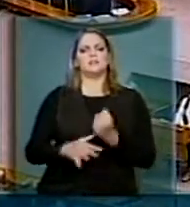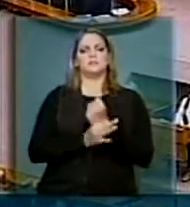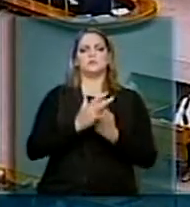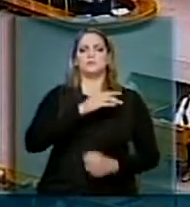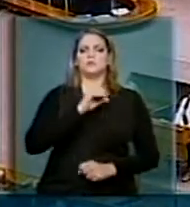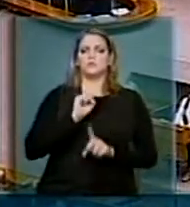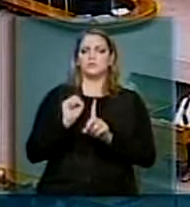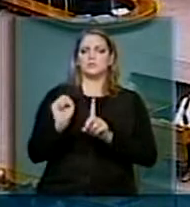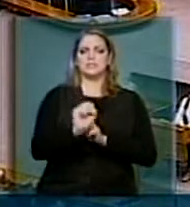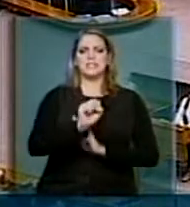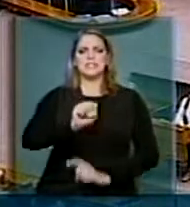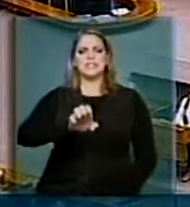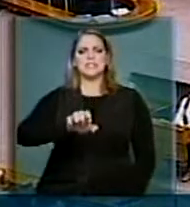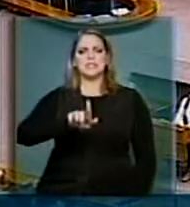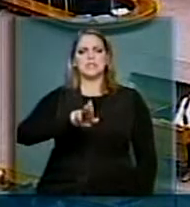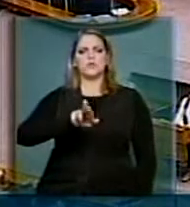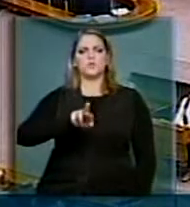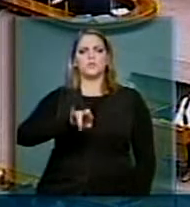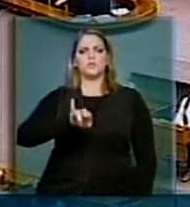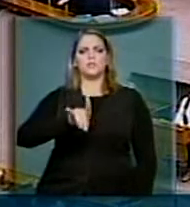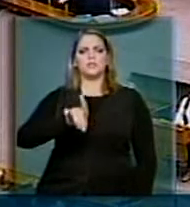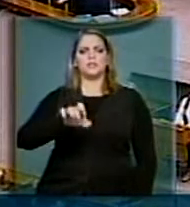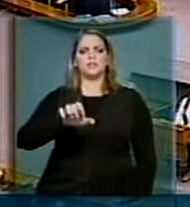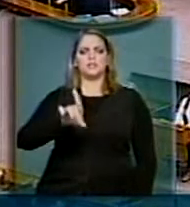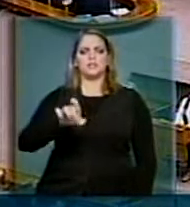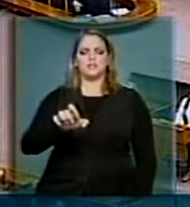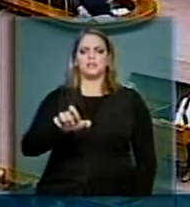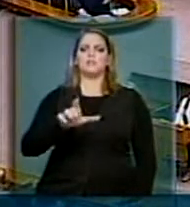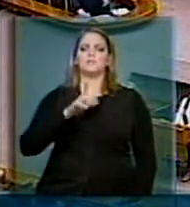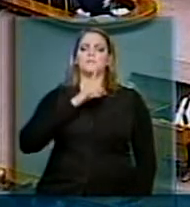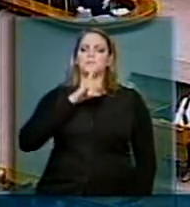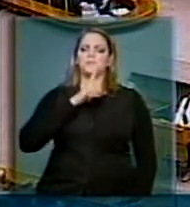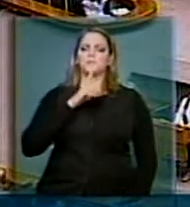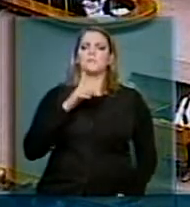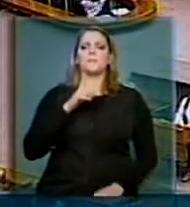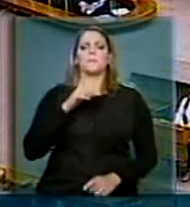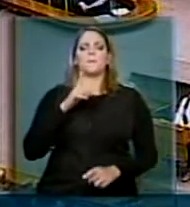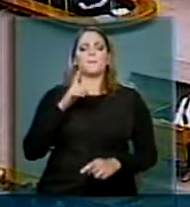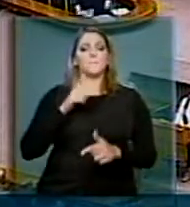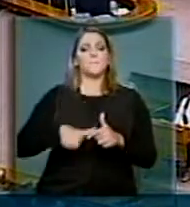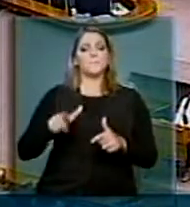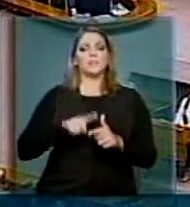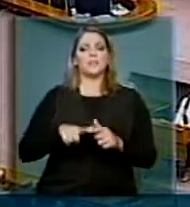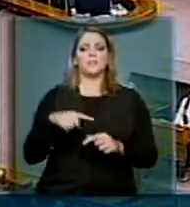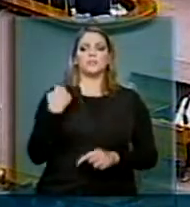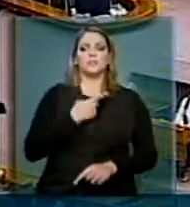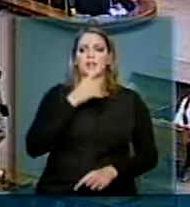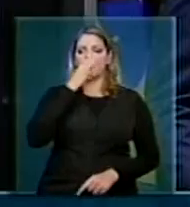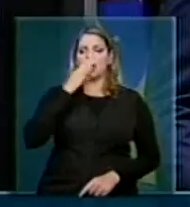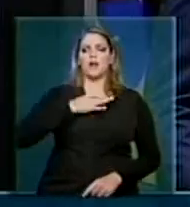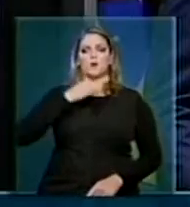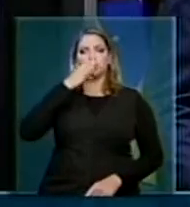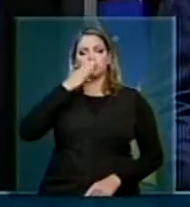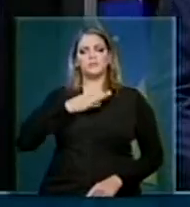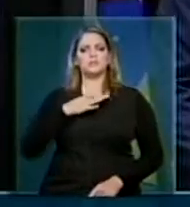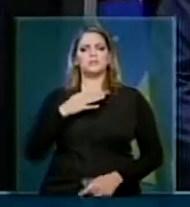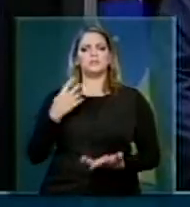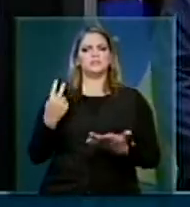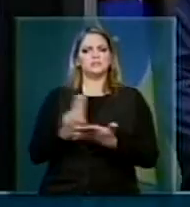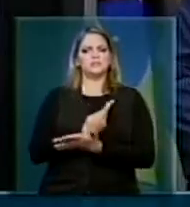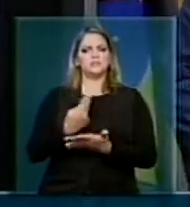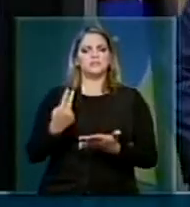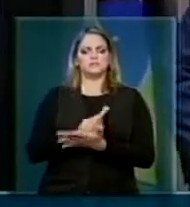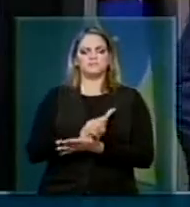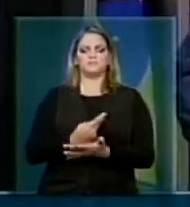estamos vendo aí que a Seguridade está dando superávit e o tempo todo nós somos acusados de ser deficitário,